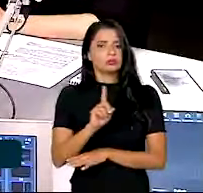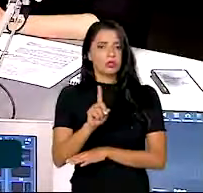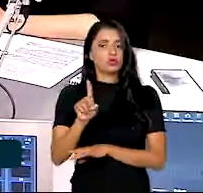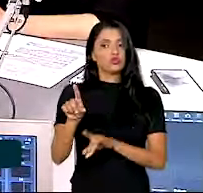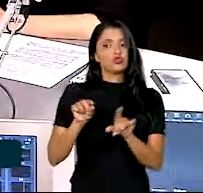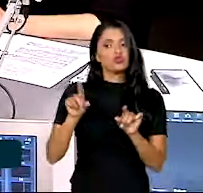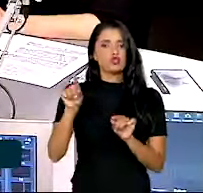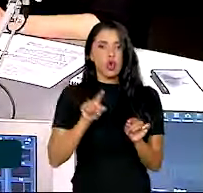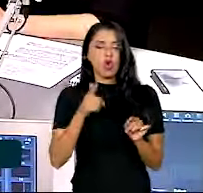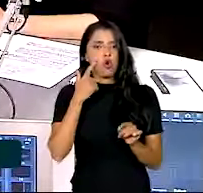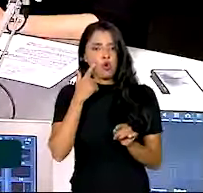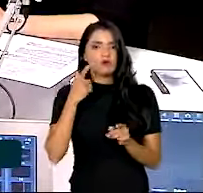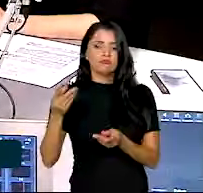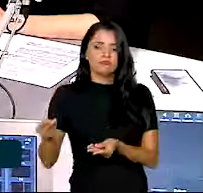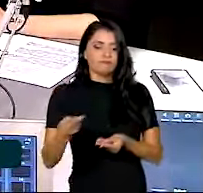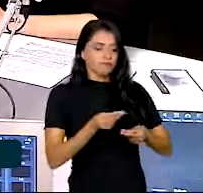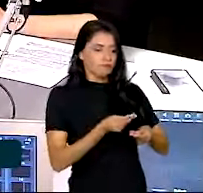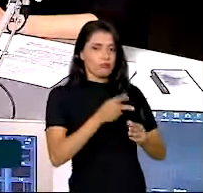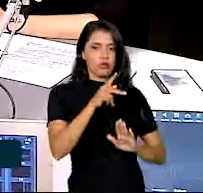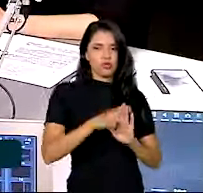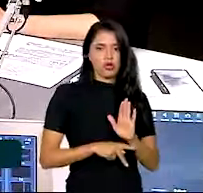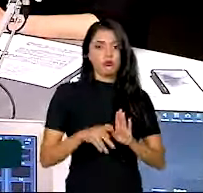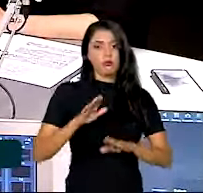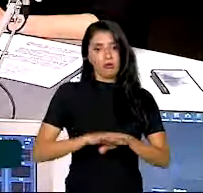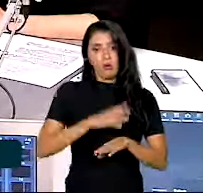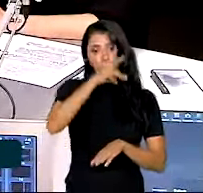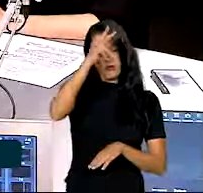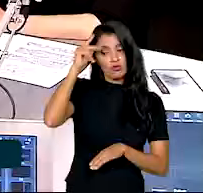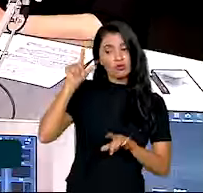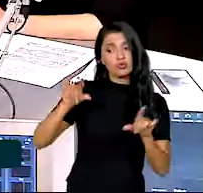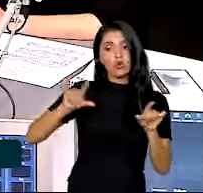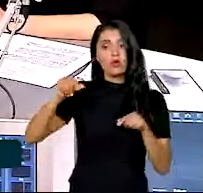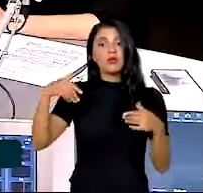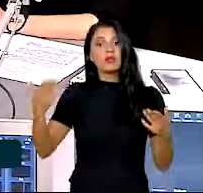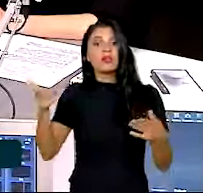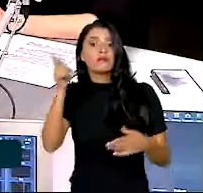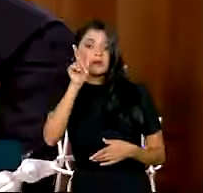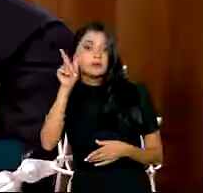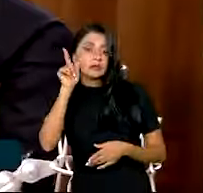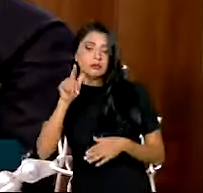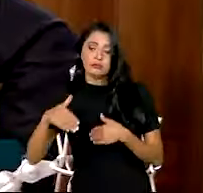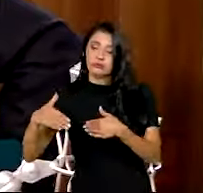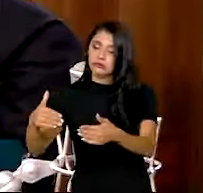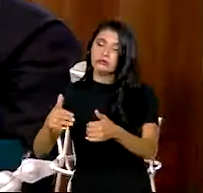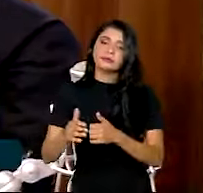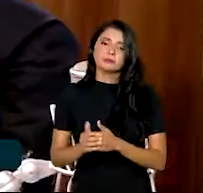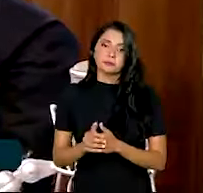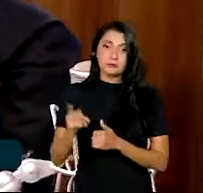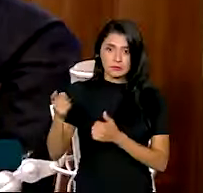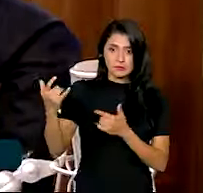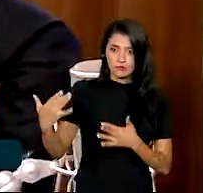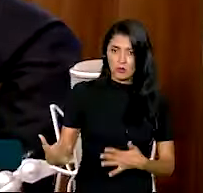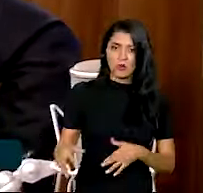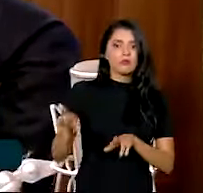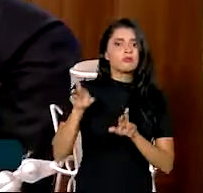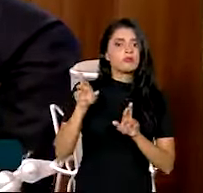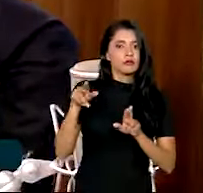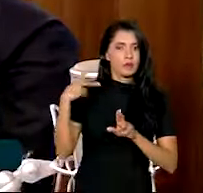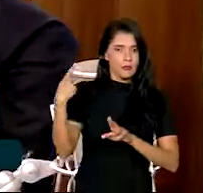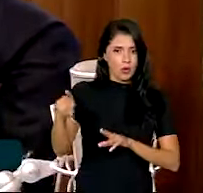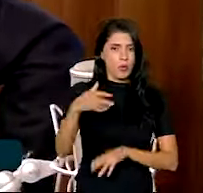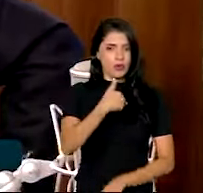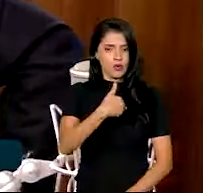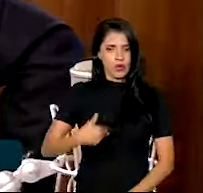seleção. Agora cabe às prefeituras fazer a seleção de quem serão os beneficiados e assim por diante. Ele disse que a expectativa do